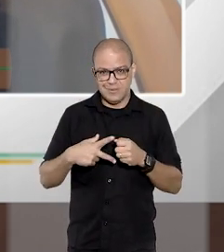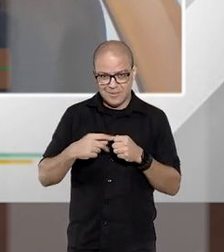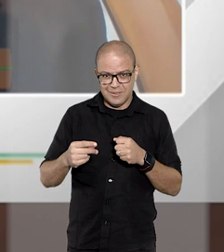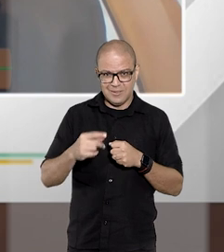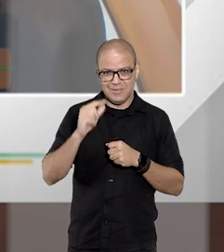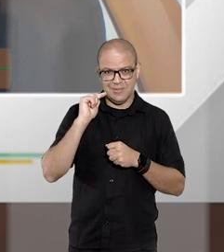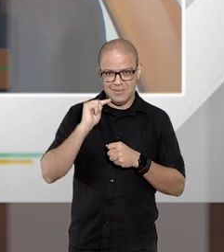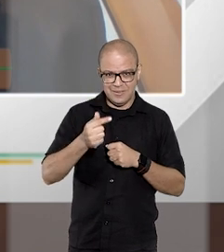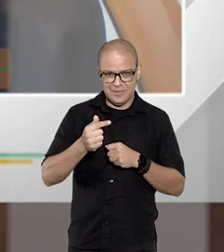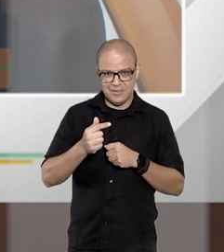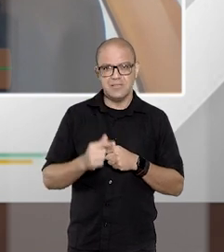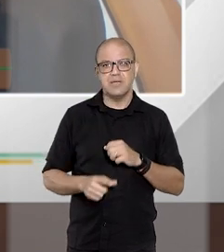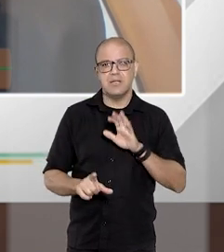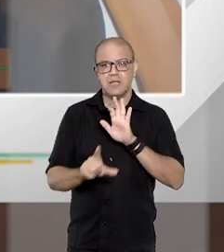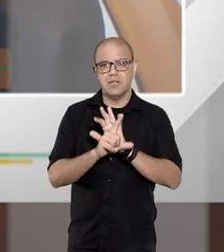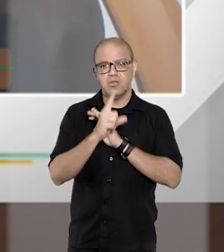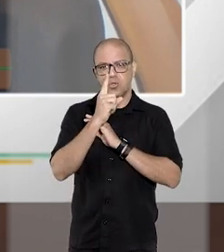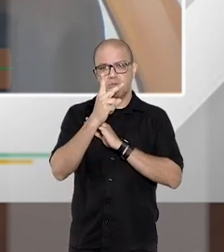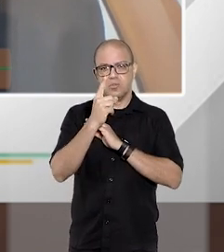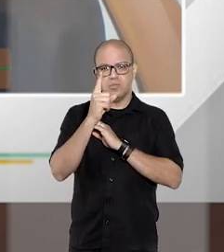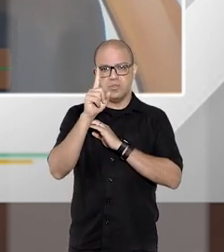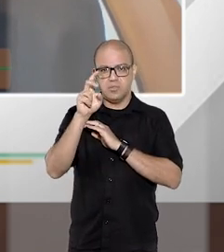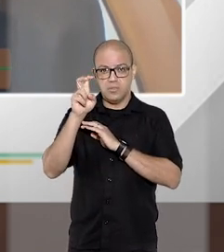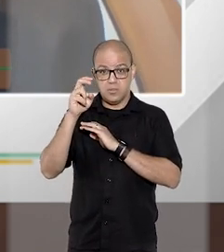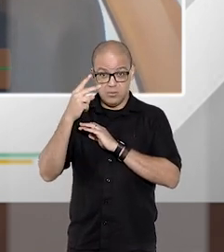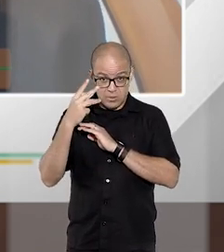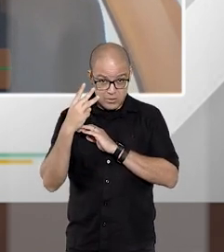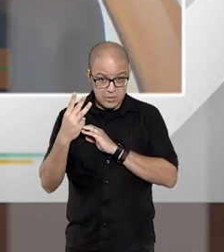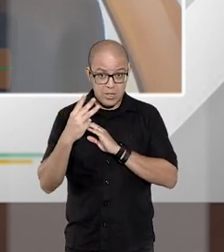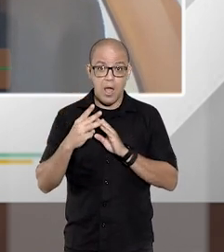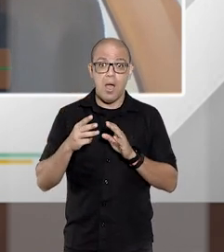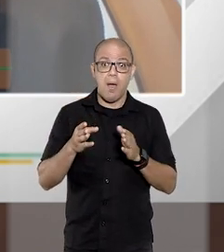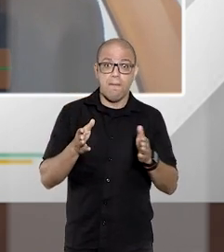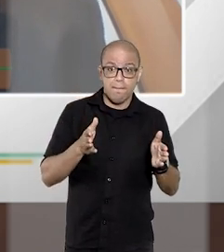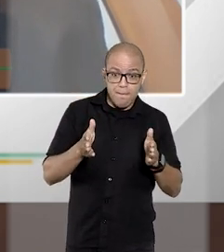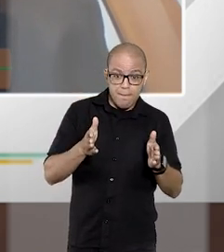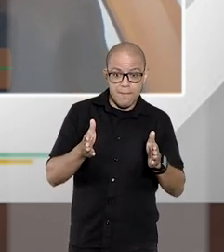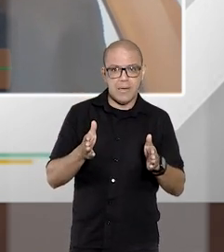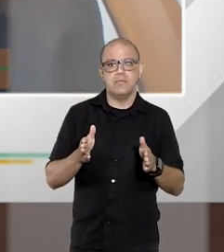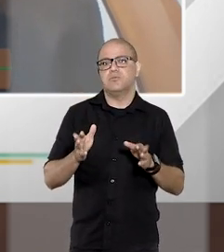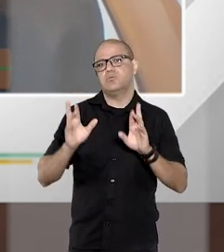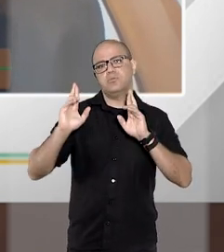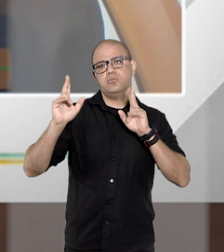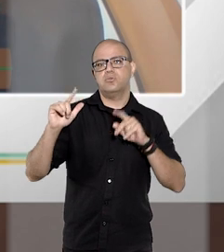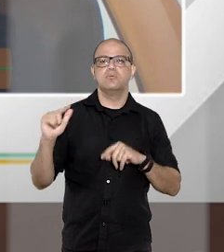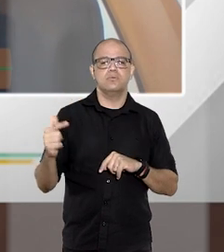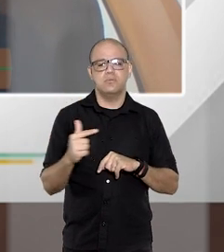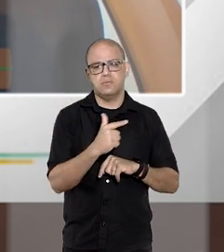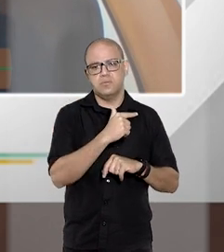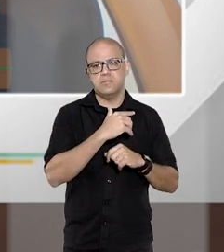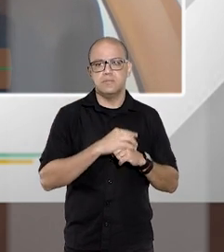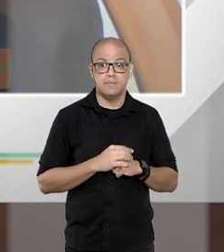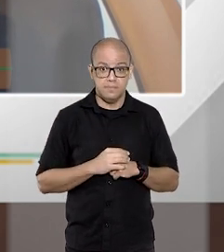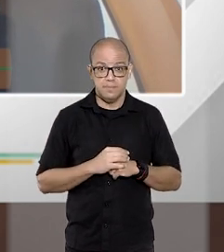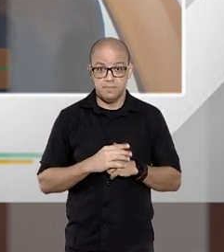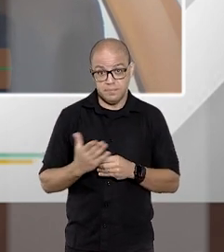no artigo 7º da DEI 2153 dizendo que não vai haver prazo diferenciado para a prática de nenhum ato